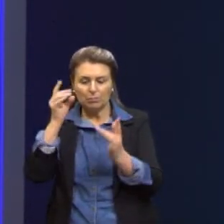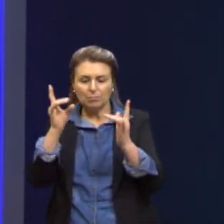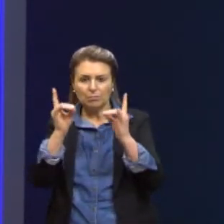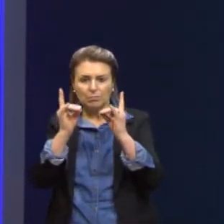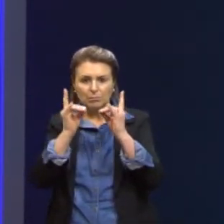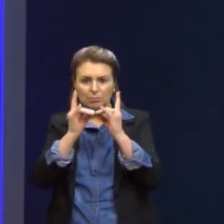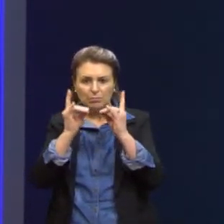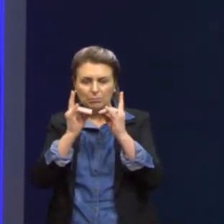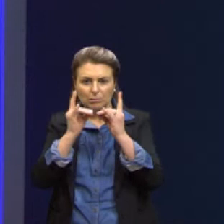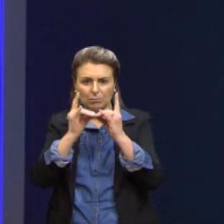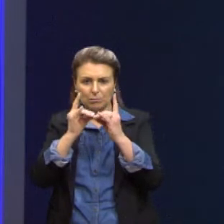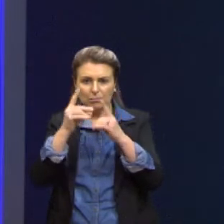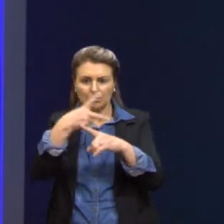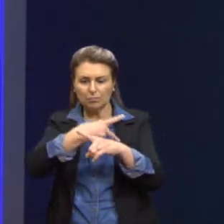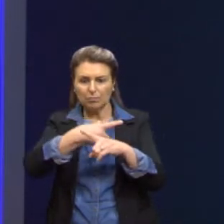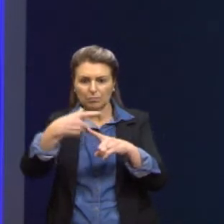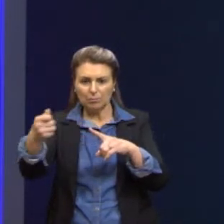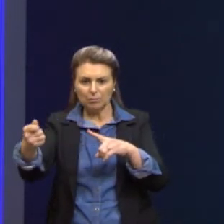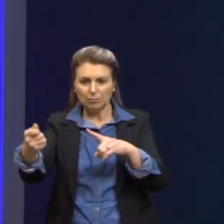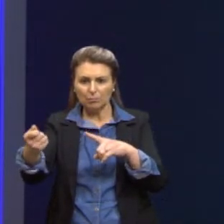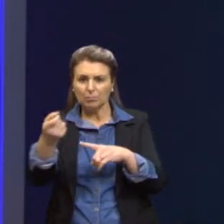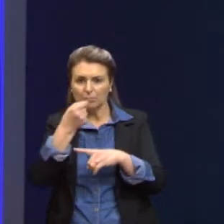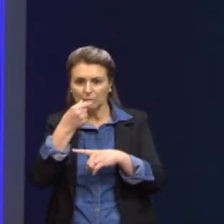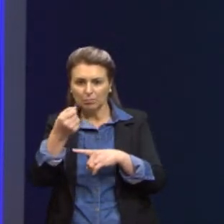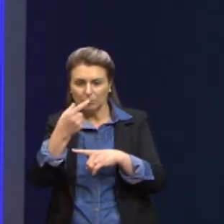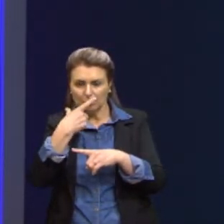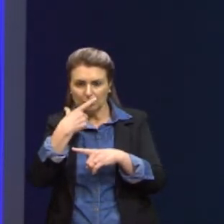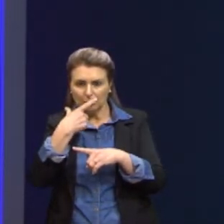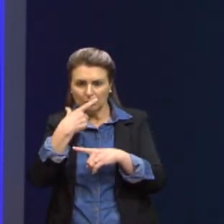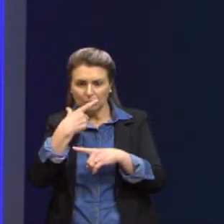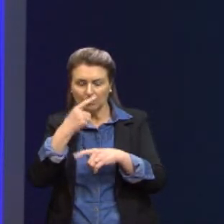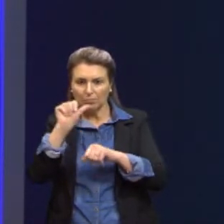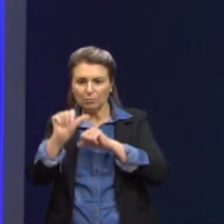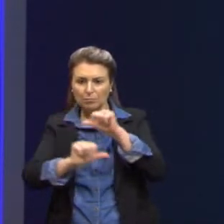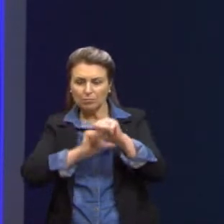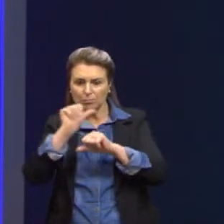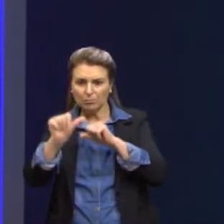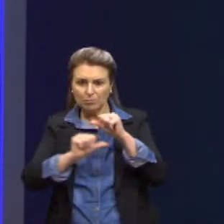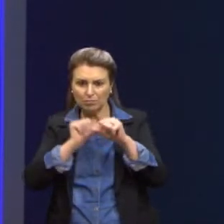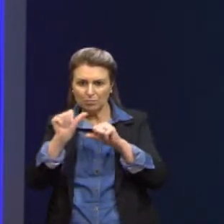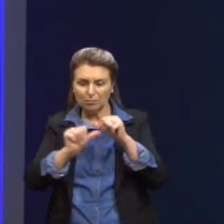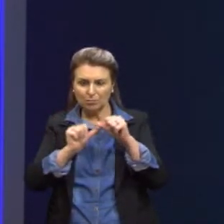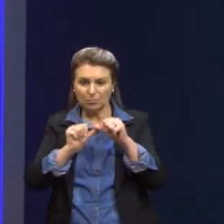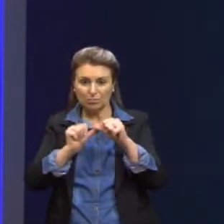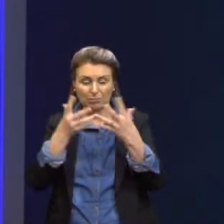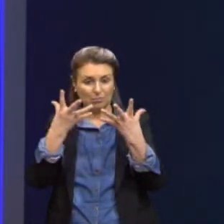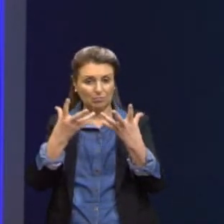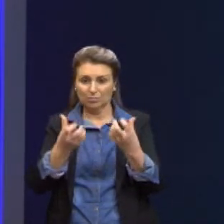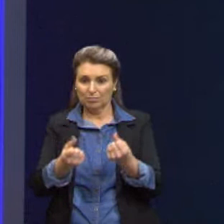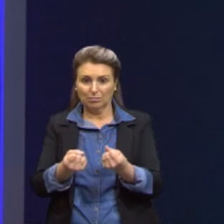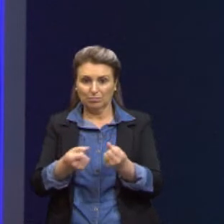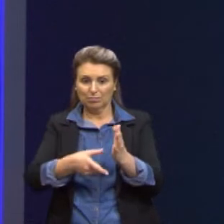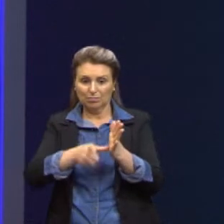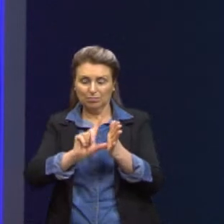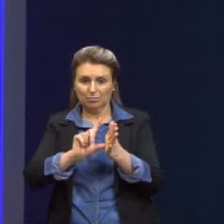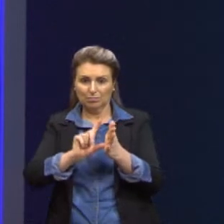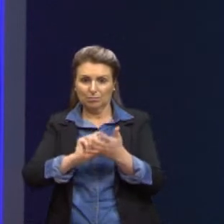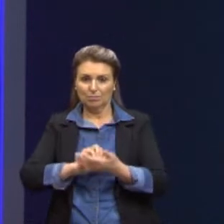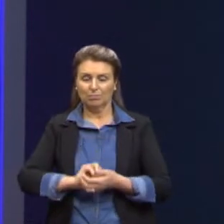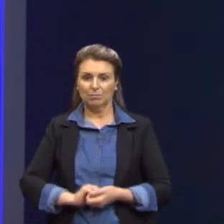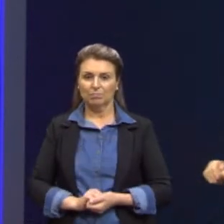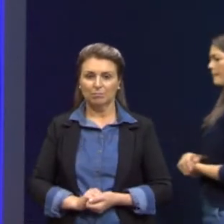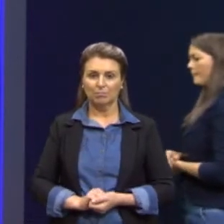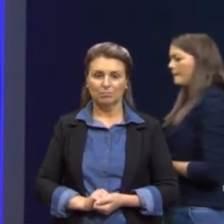e um antibiótico revertem a atrofia. Vamos ver o resto da questão, deixa eu ver aqui.